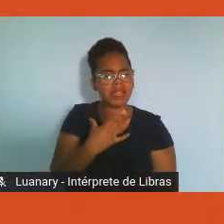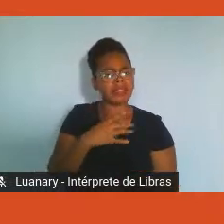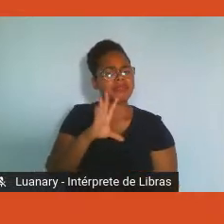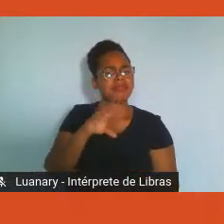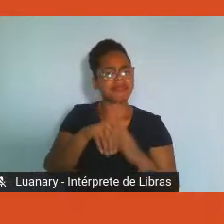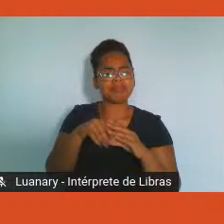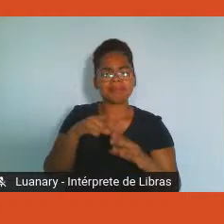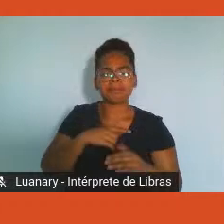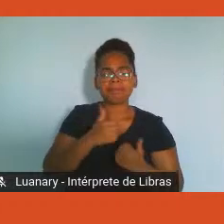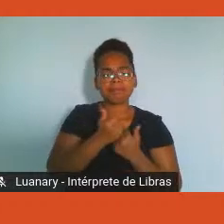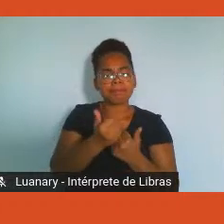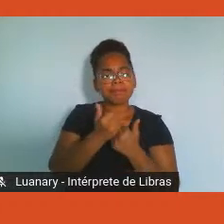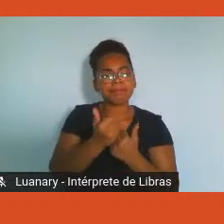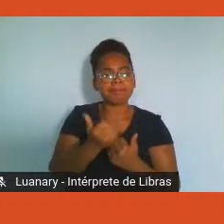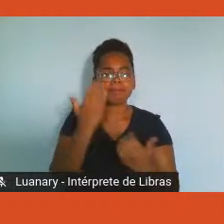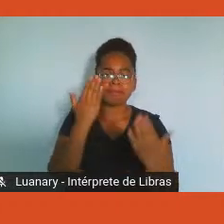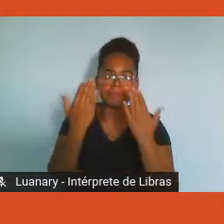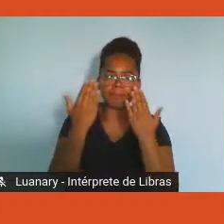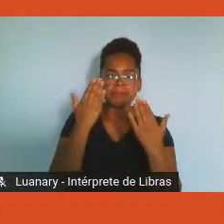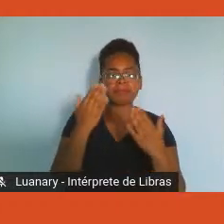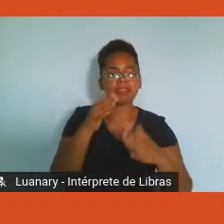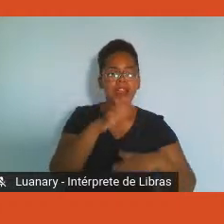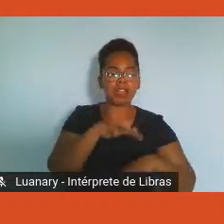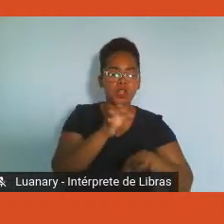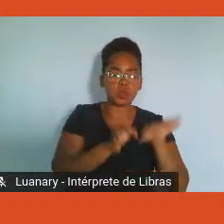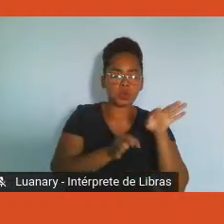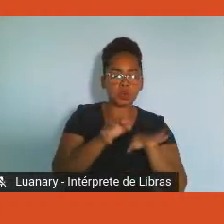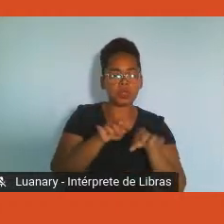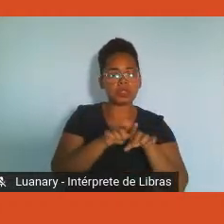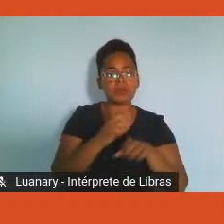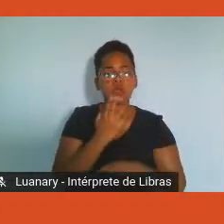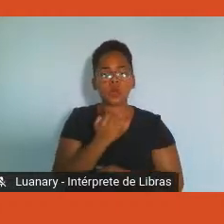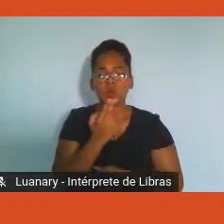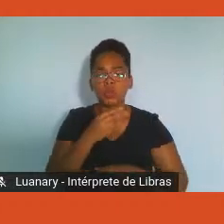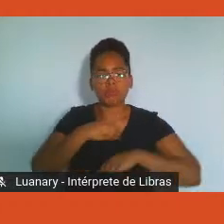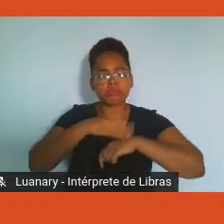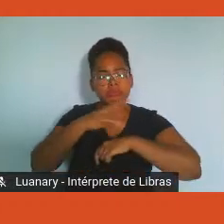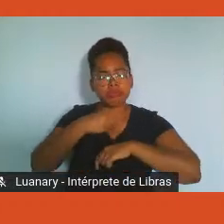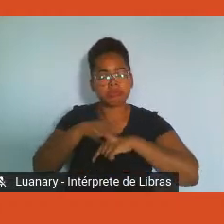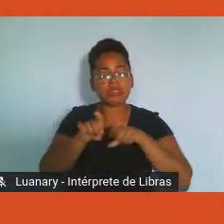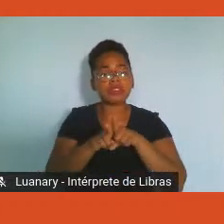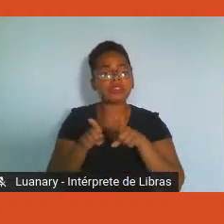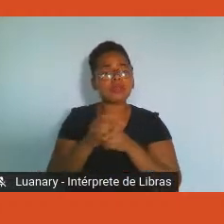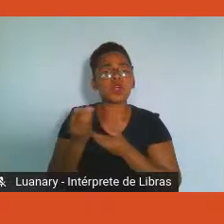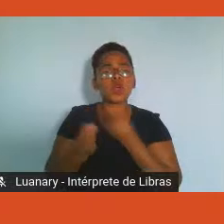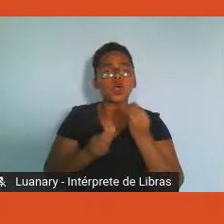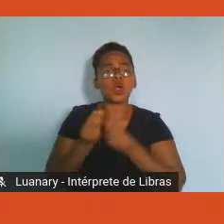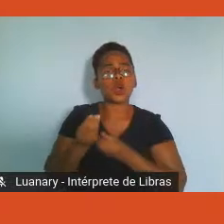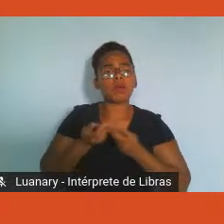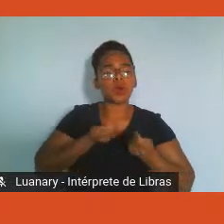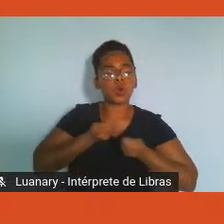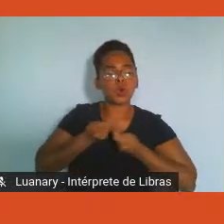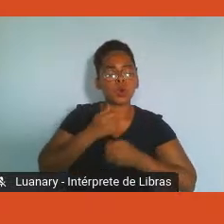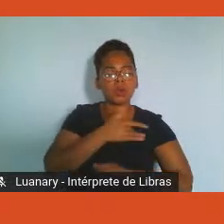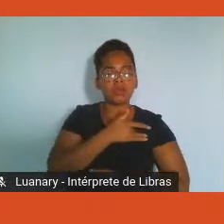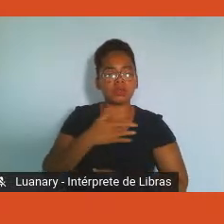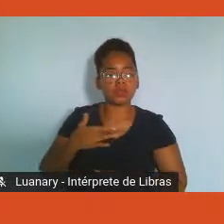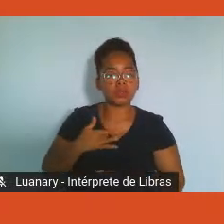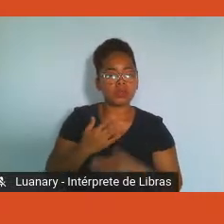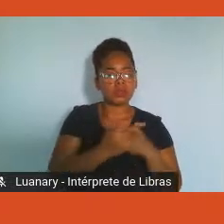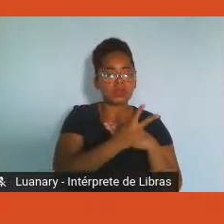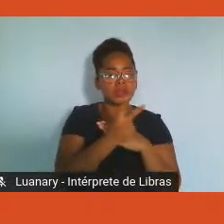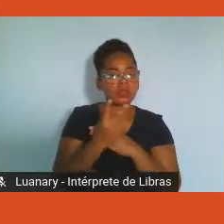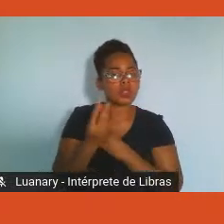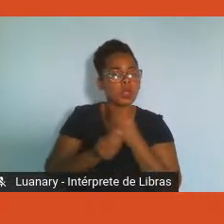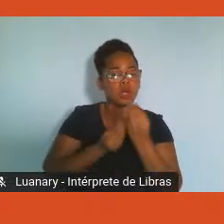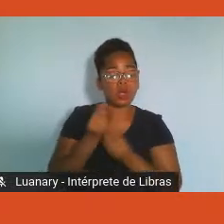jurídico, nutricional, educadores físicos, gestão saudável, colaboradores, seus familiares,